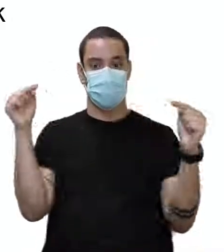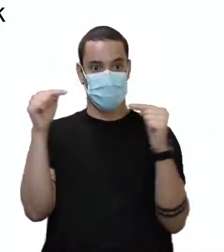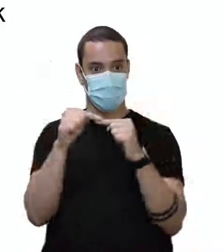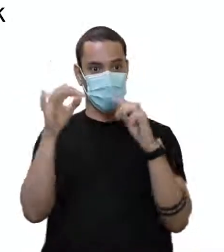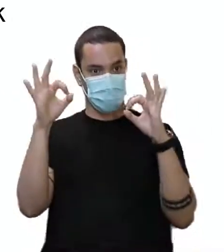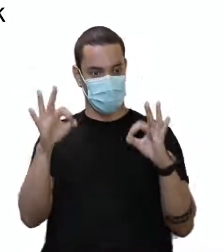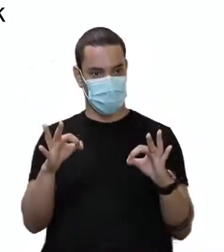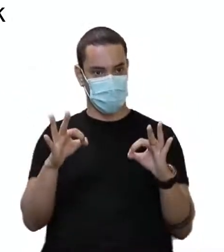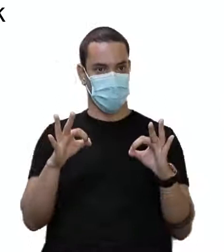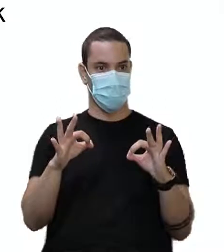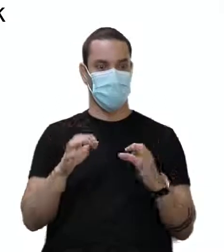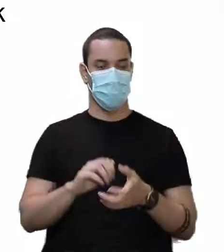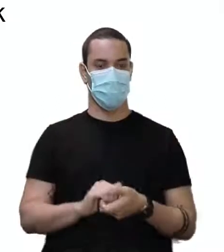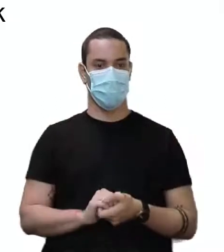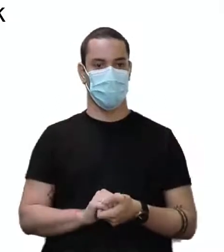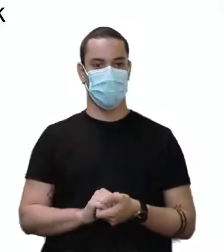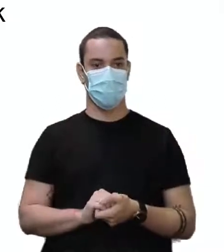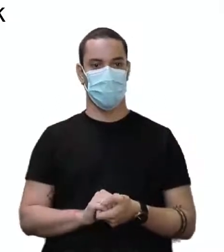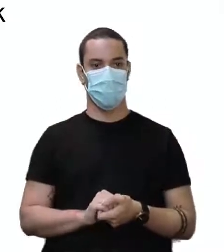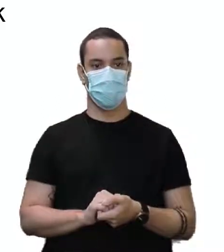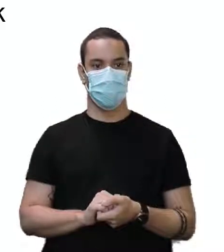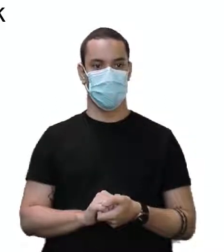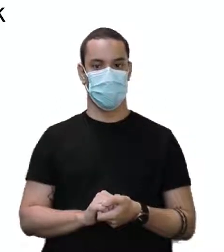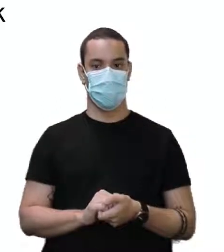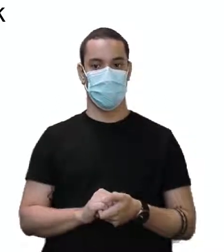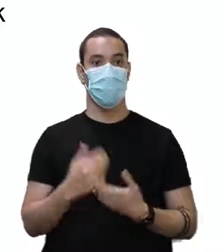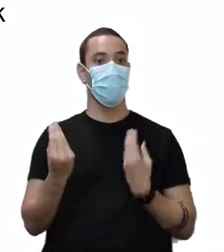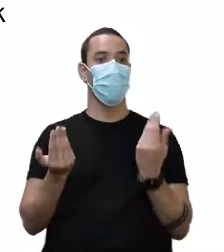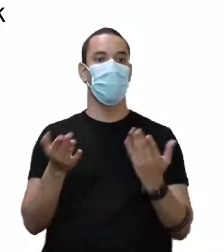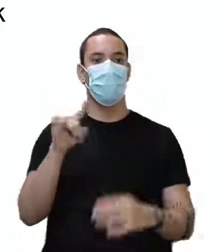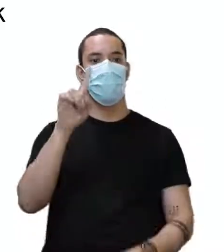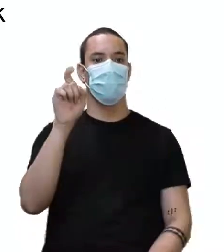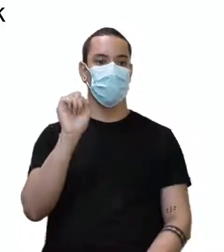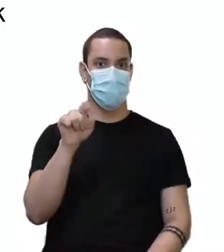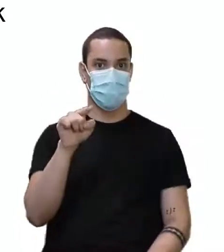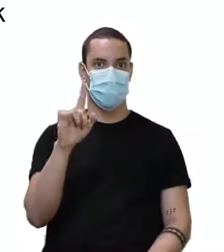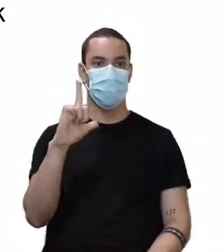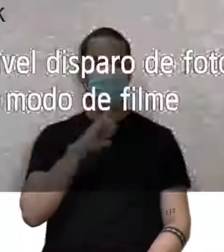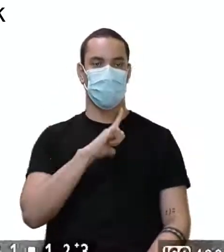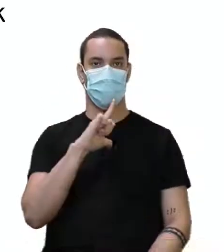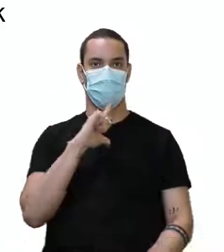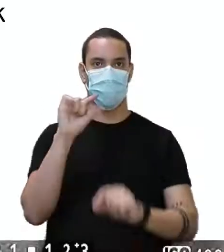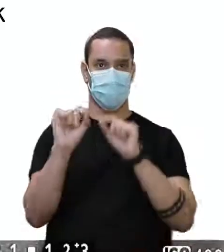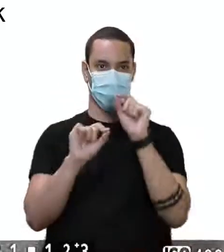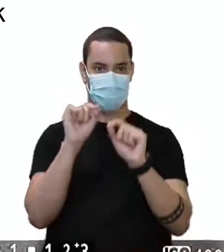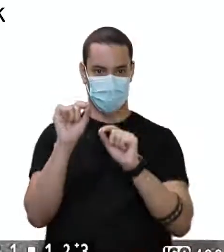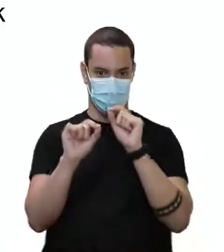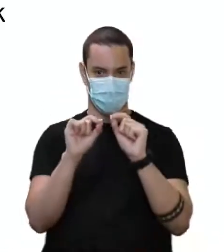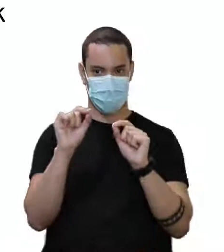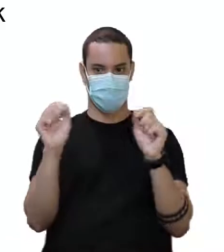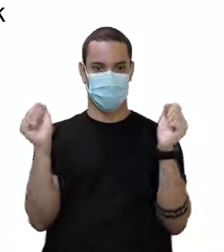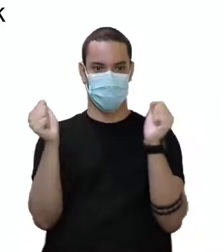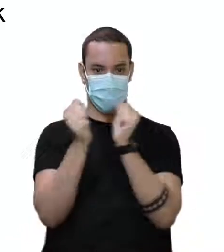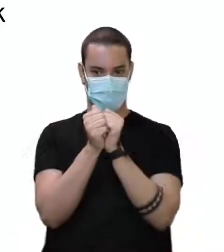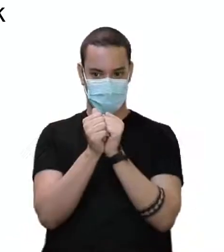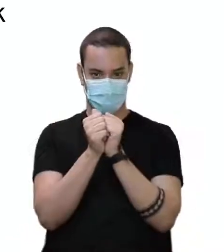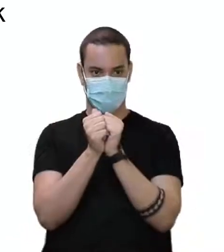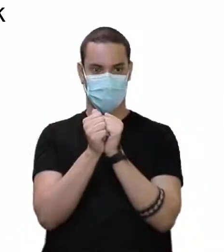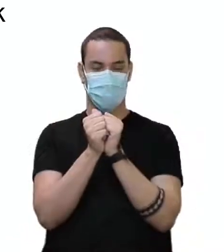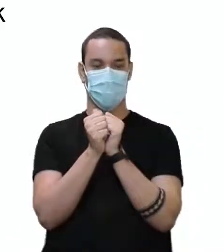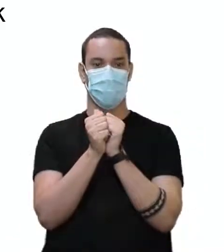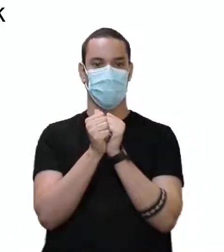correto aí, qual a pergunta correta dessas alternativas? Então, eu tenho aqui, where was she living?